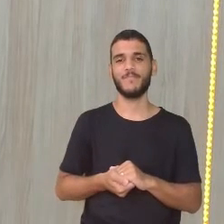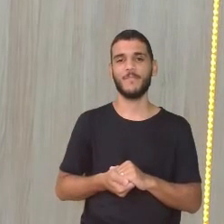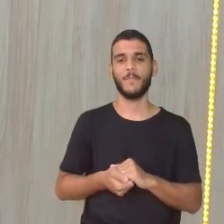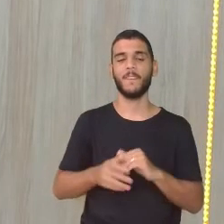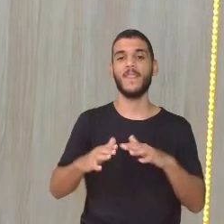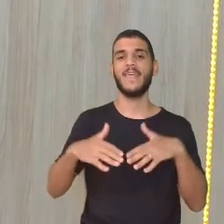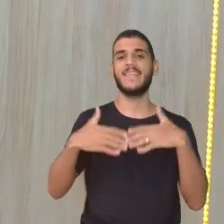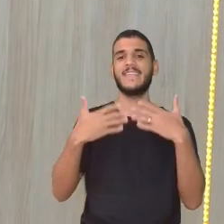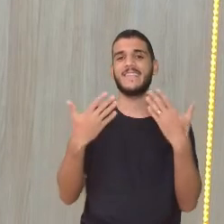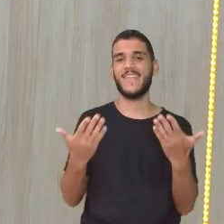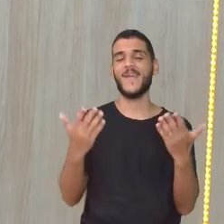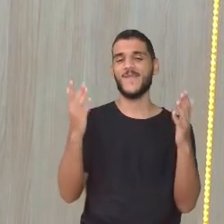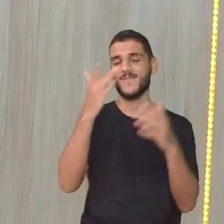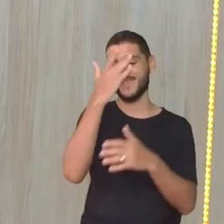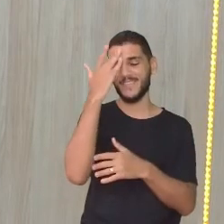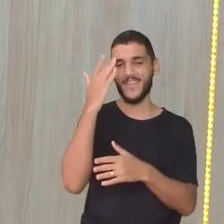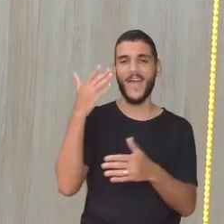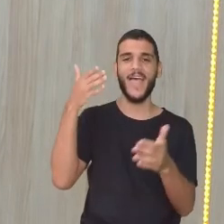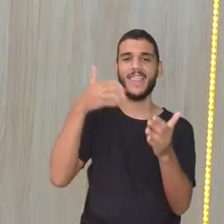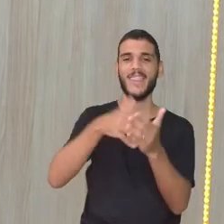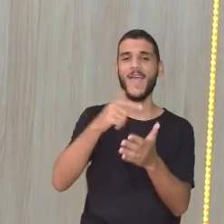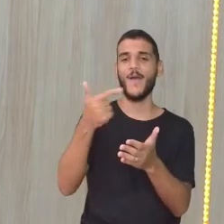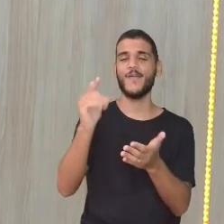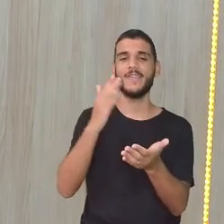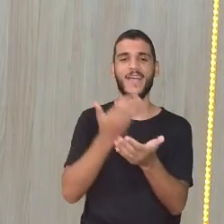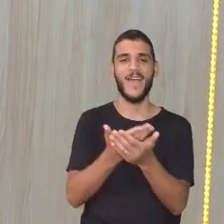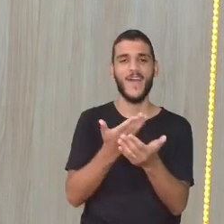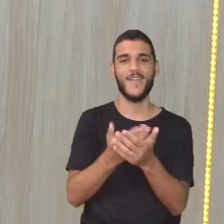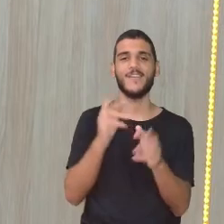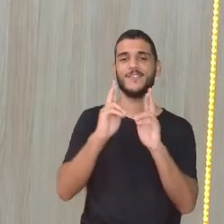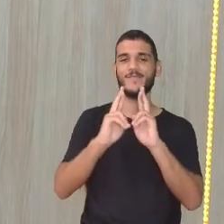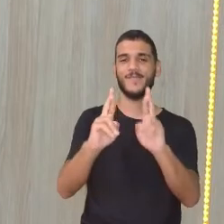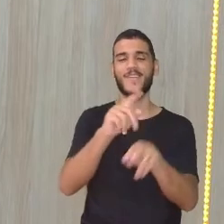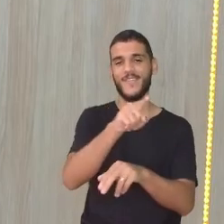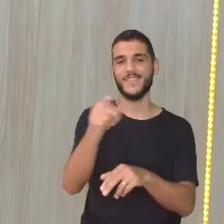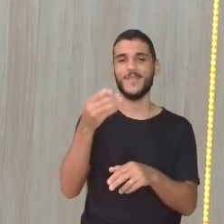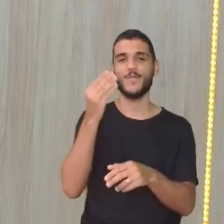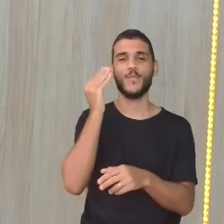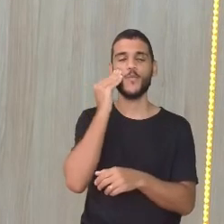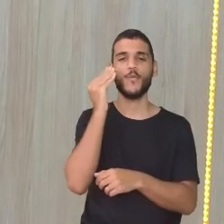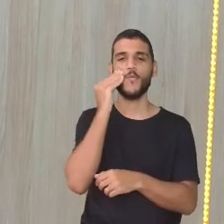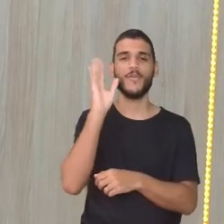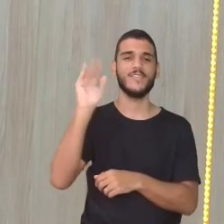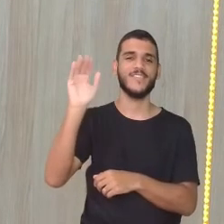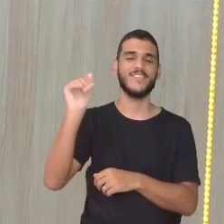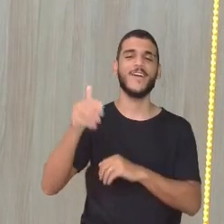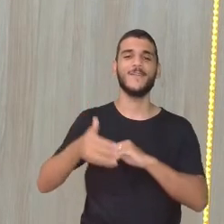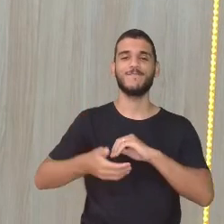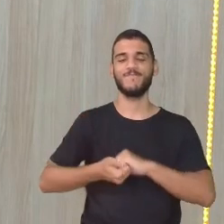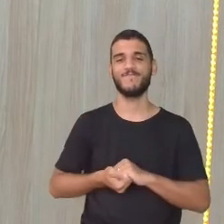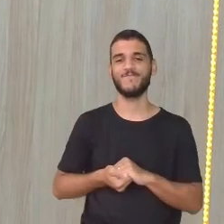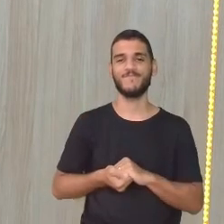Gente, até a próxima aula. Aguardamos vocês aqui, tá bom? Um beijo e até a próxima.